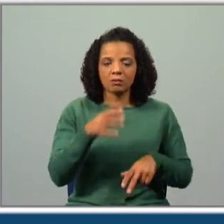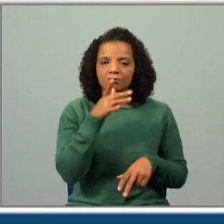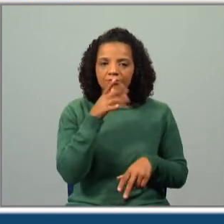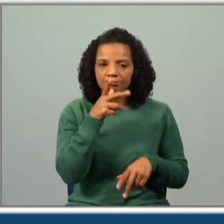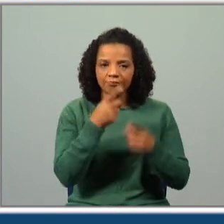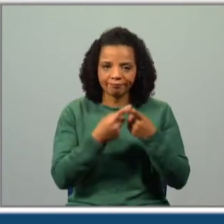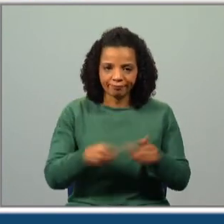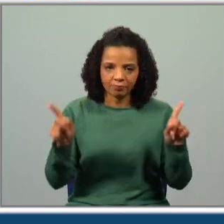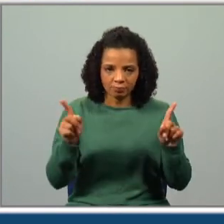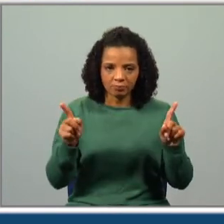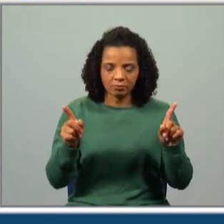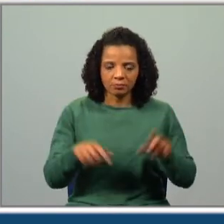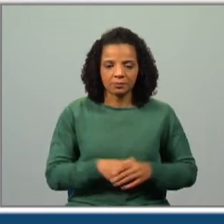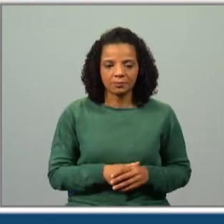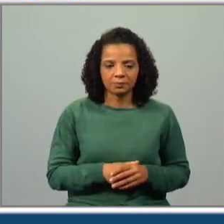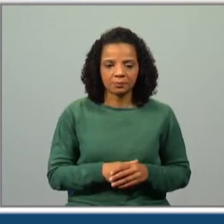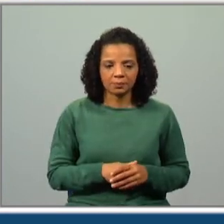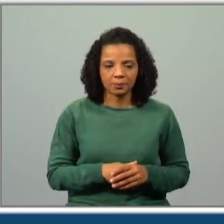tonalidade diferente.